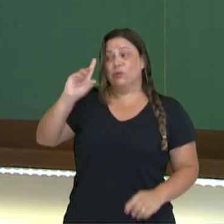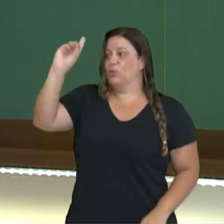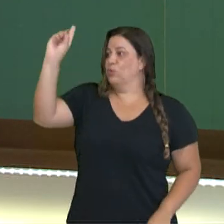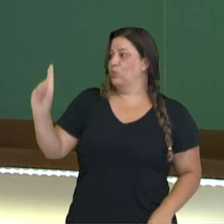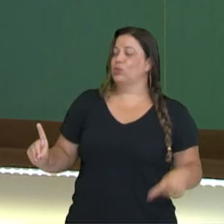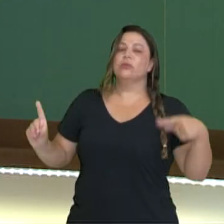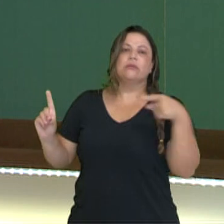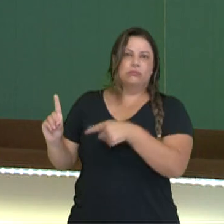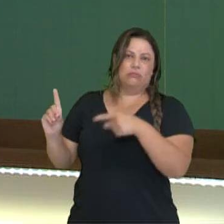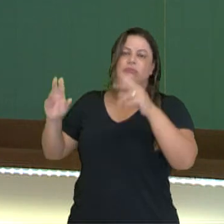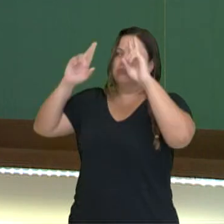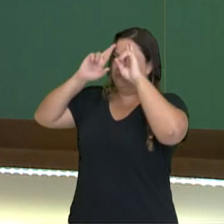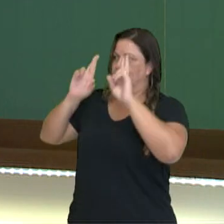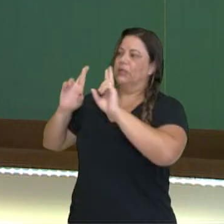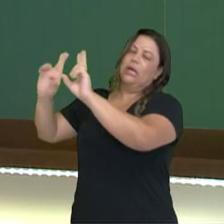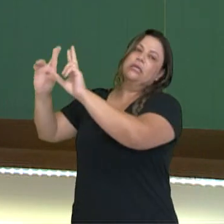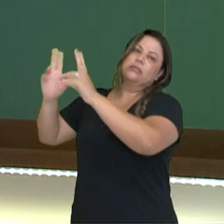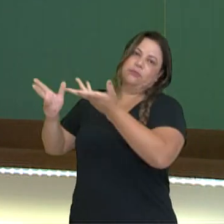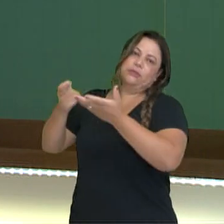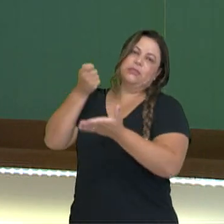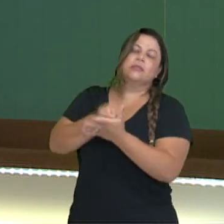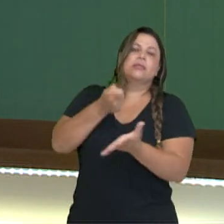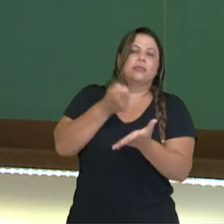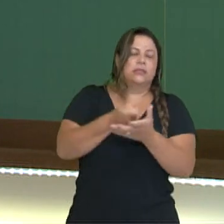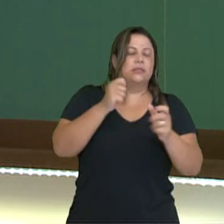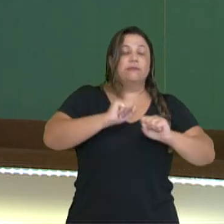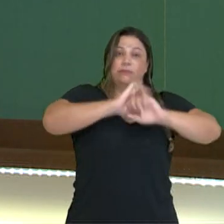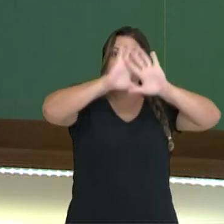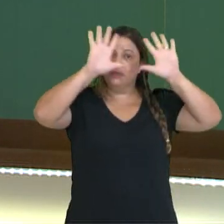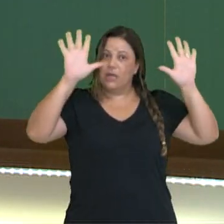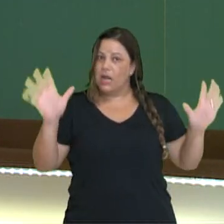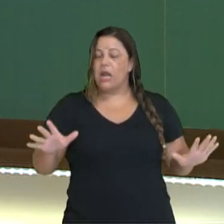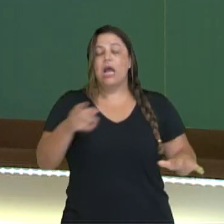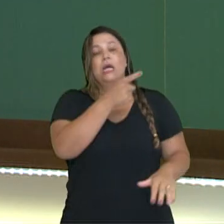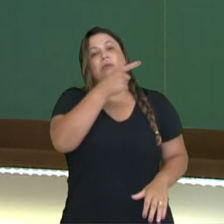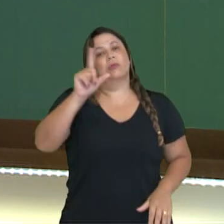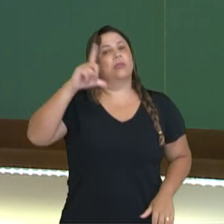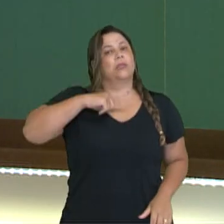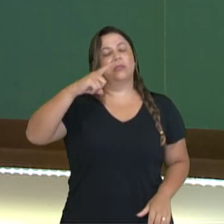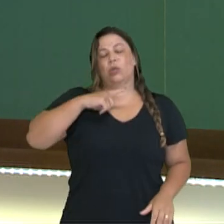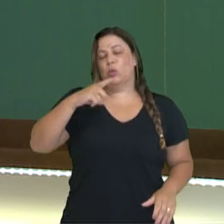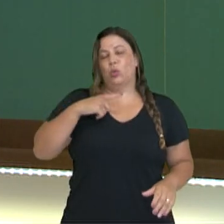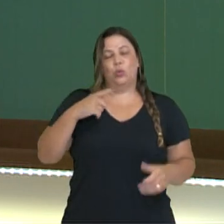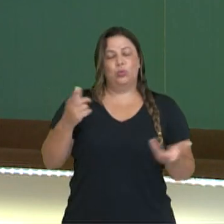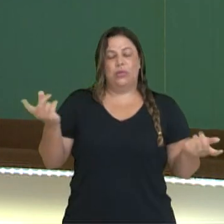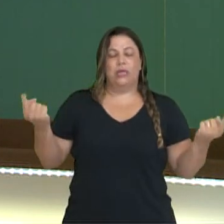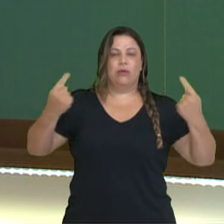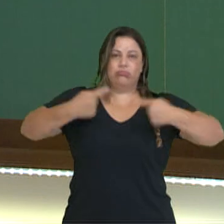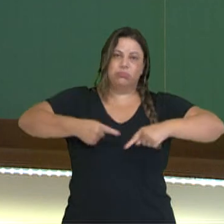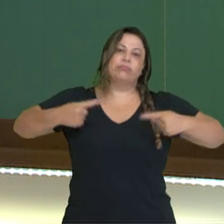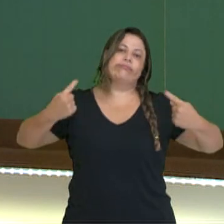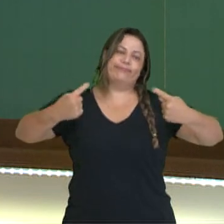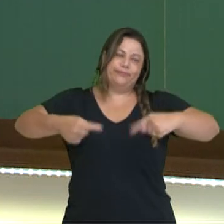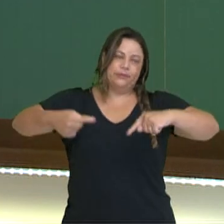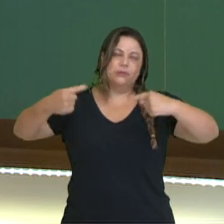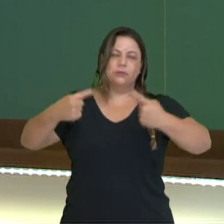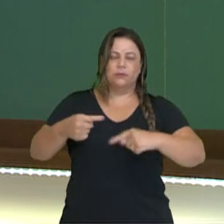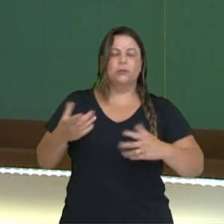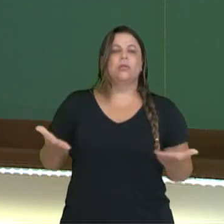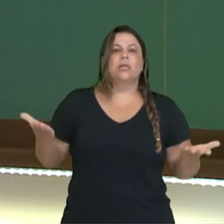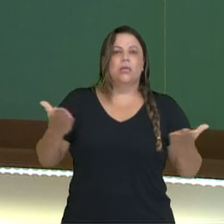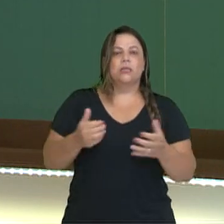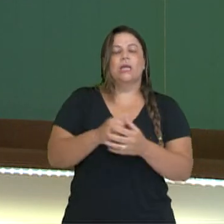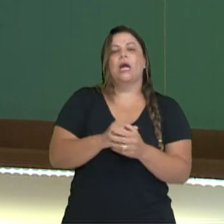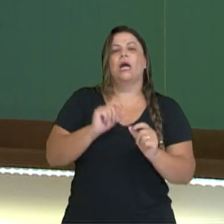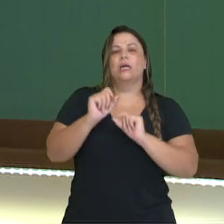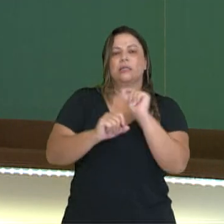respeitados e seus deveres extremamente claros, para que não haja controvérsias e nem maus tratos e, muito